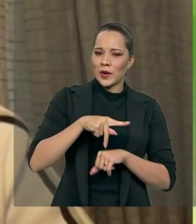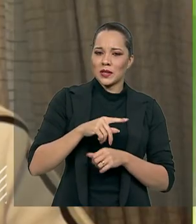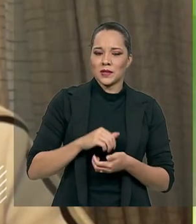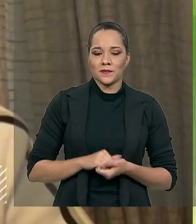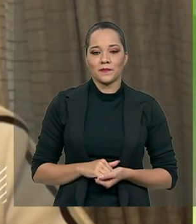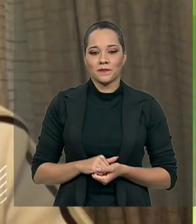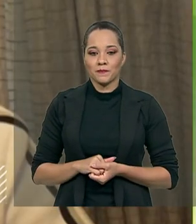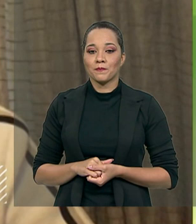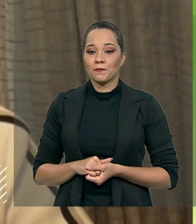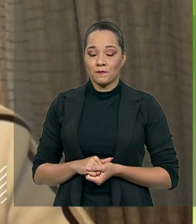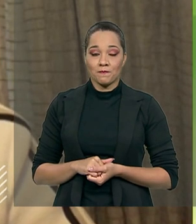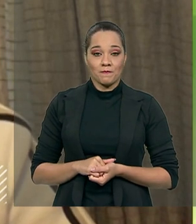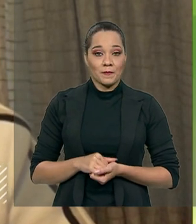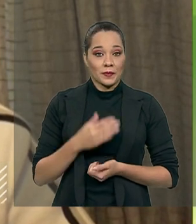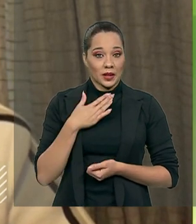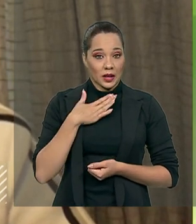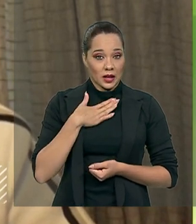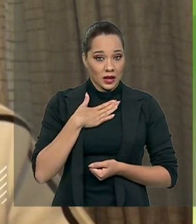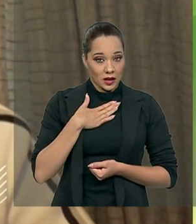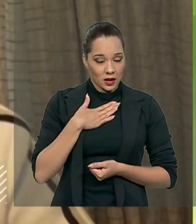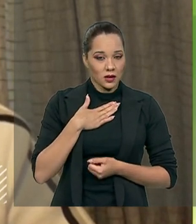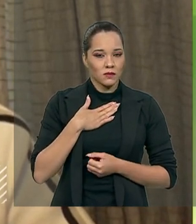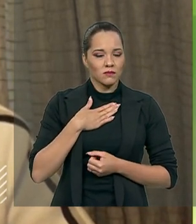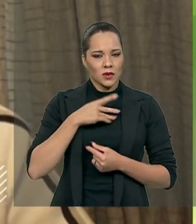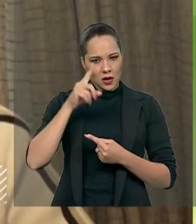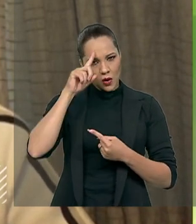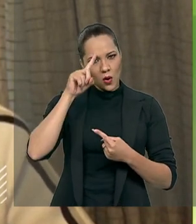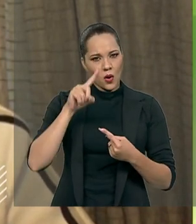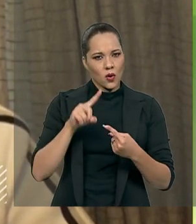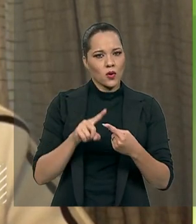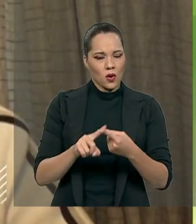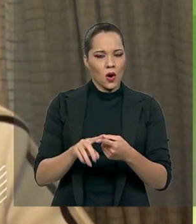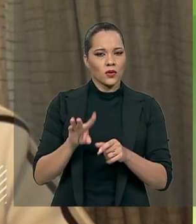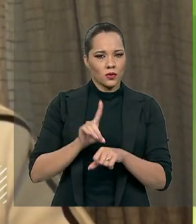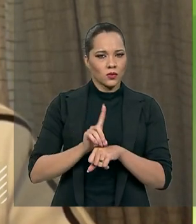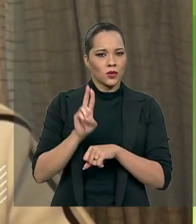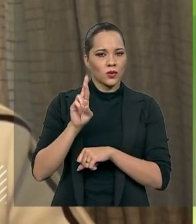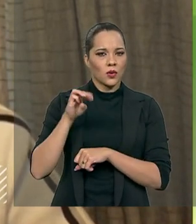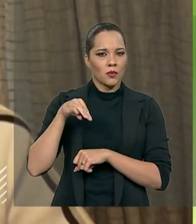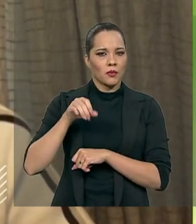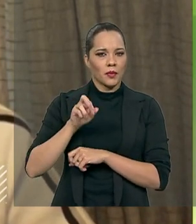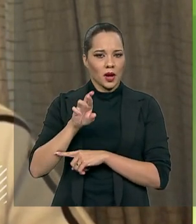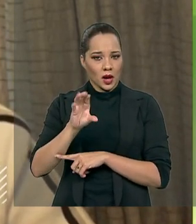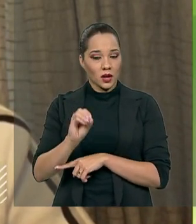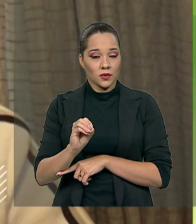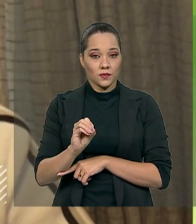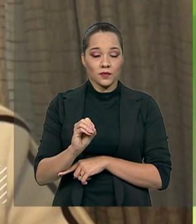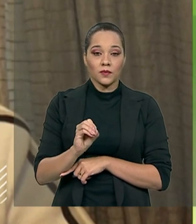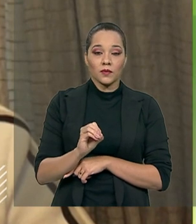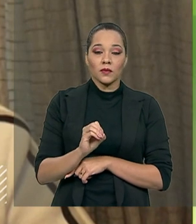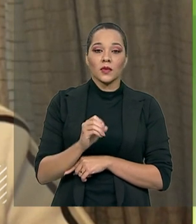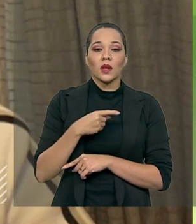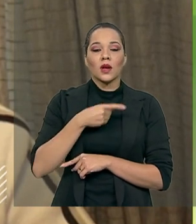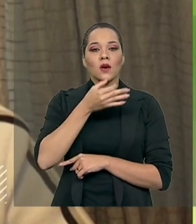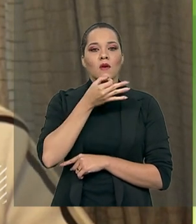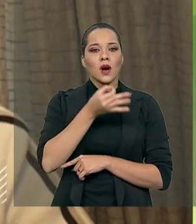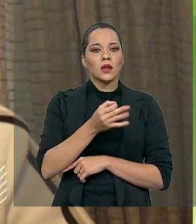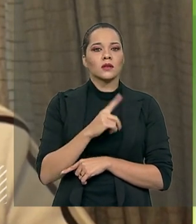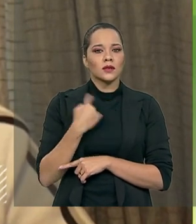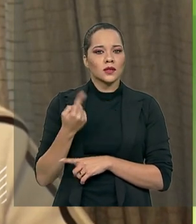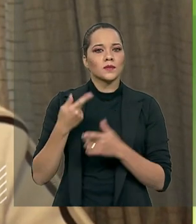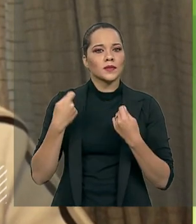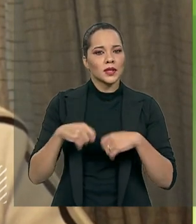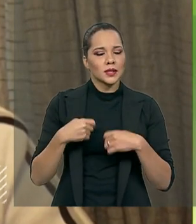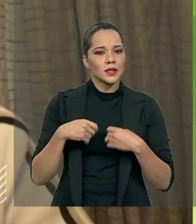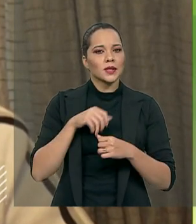Eu realmente concordo com o doutor Mário. Acho que nós precisamos